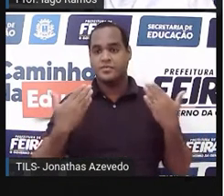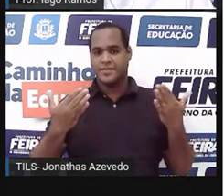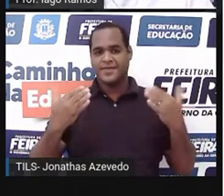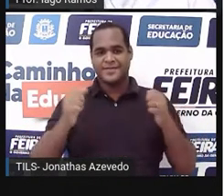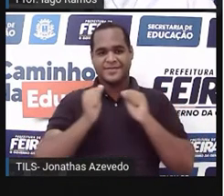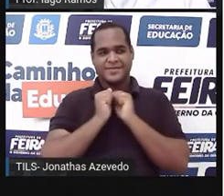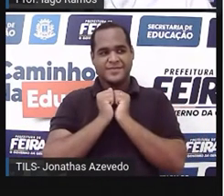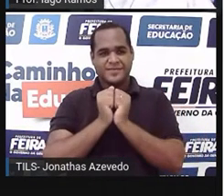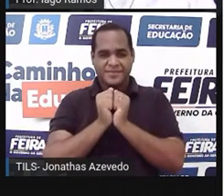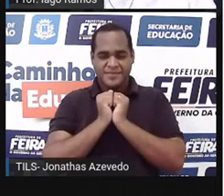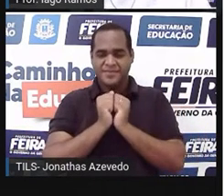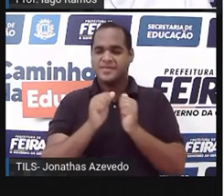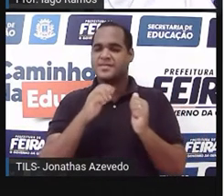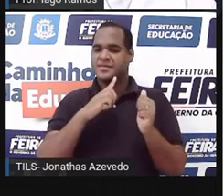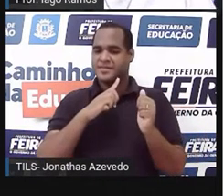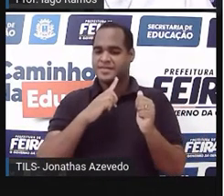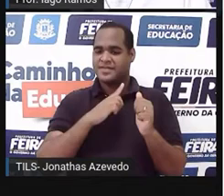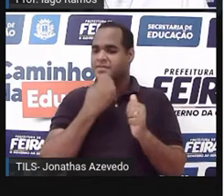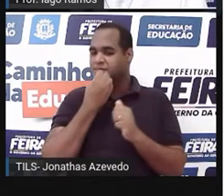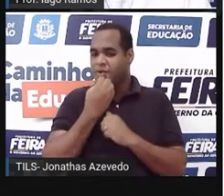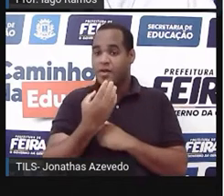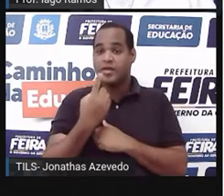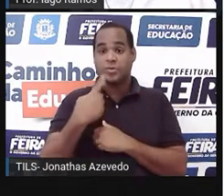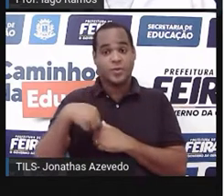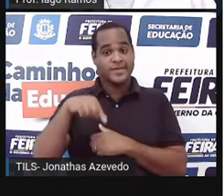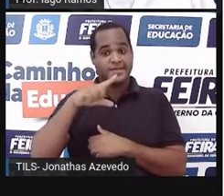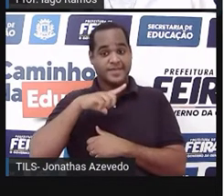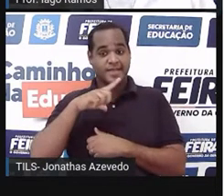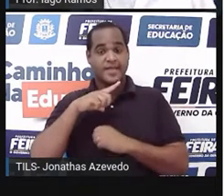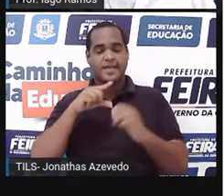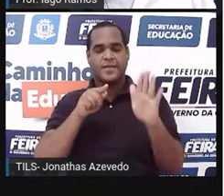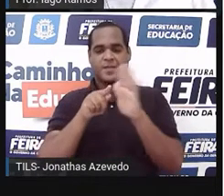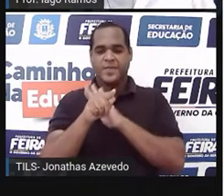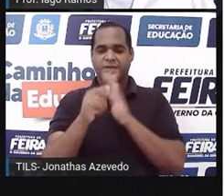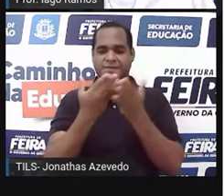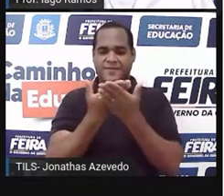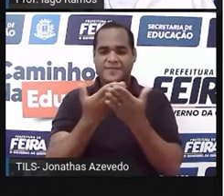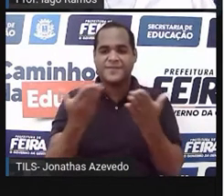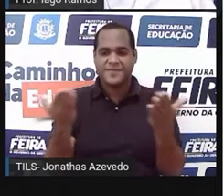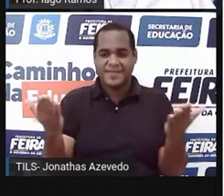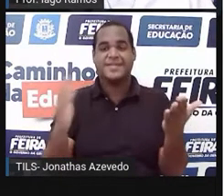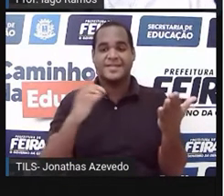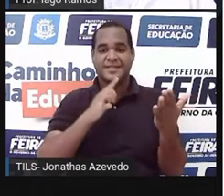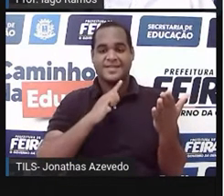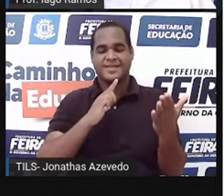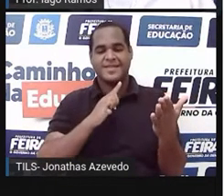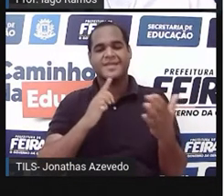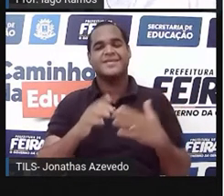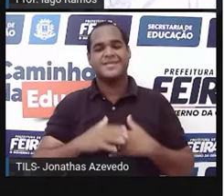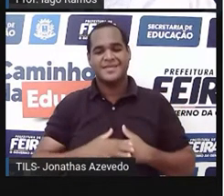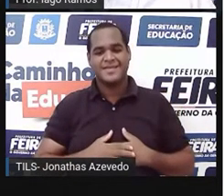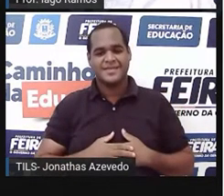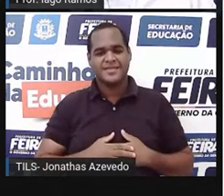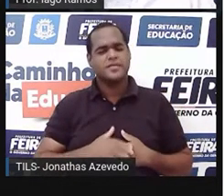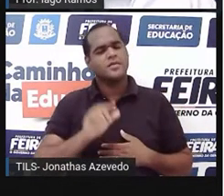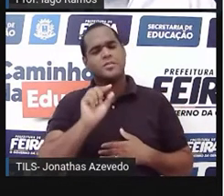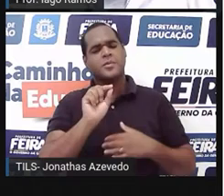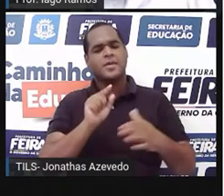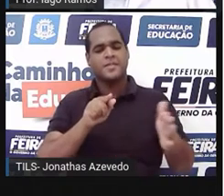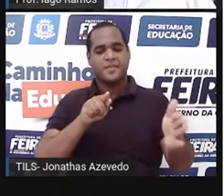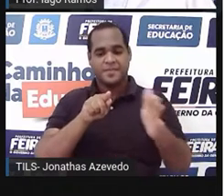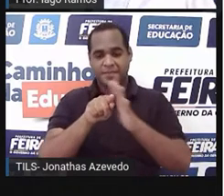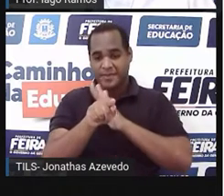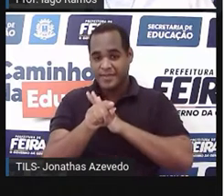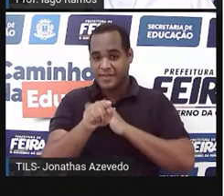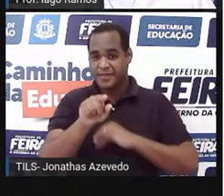juntos, nós aqui temos uma perguntinha para você aí do outro lado, certo? E a perguntinha